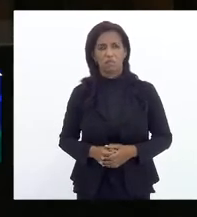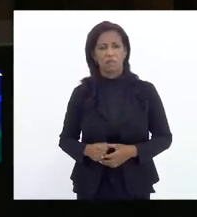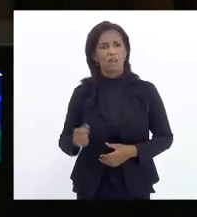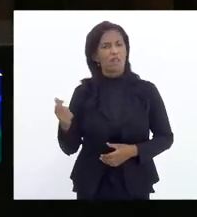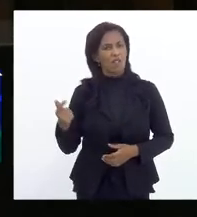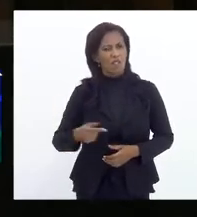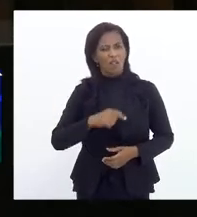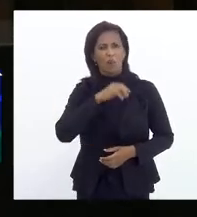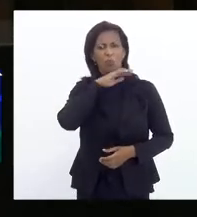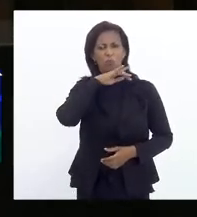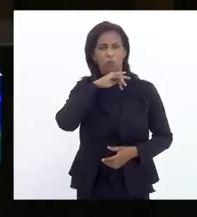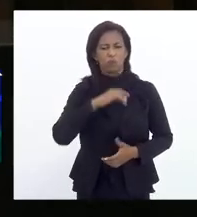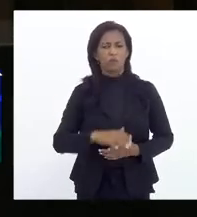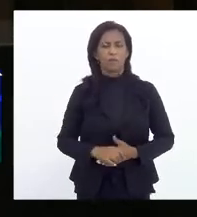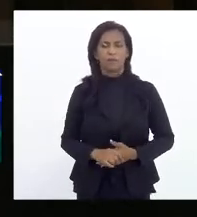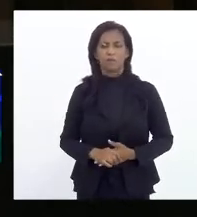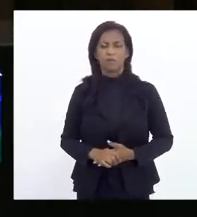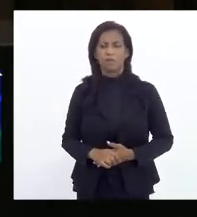maldade.